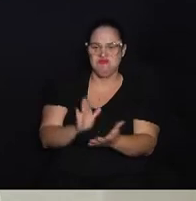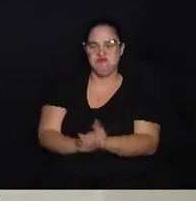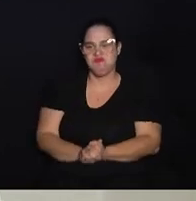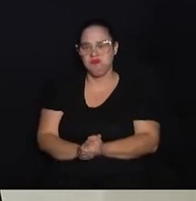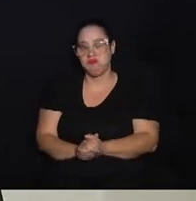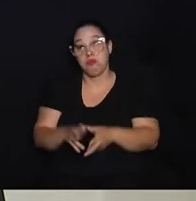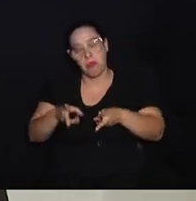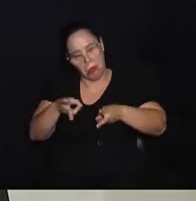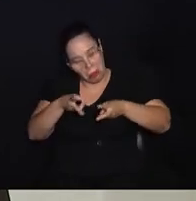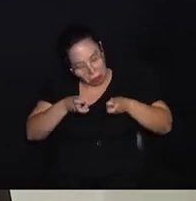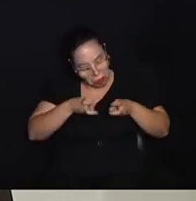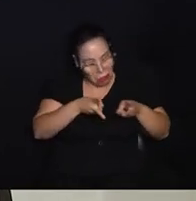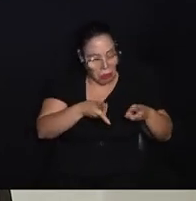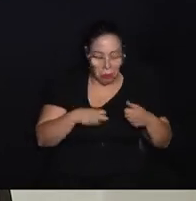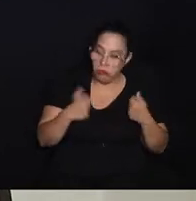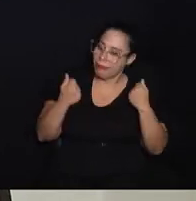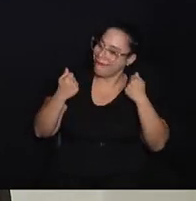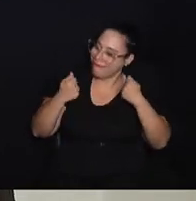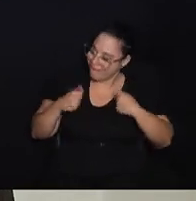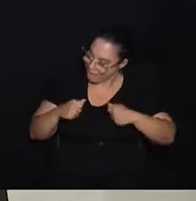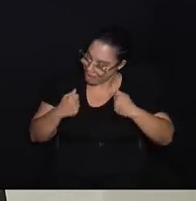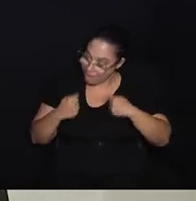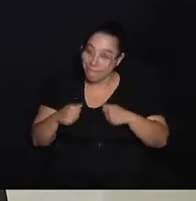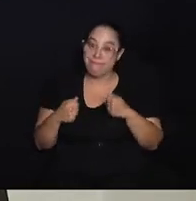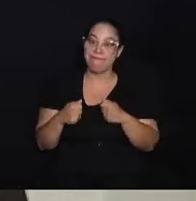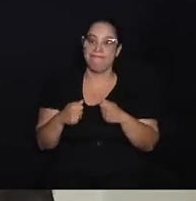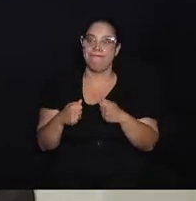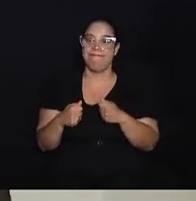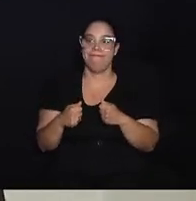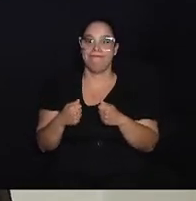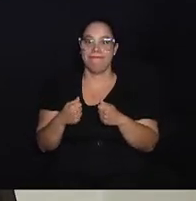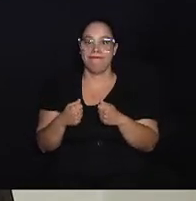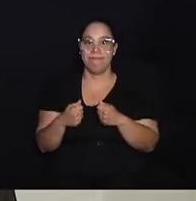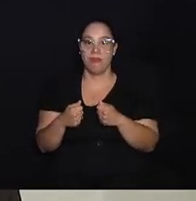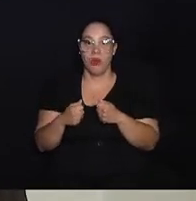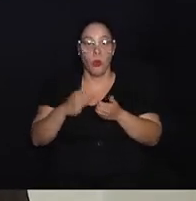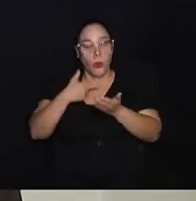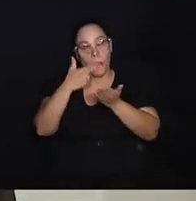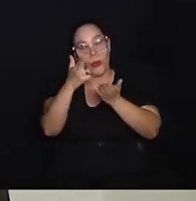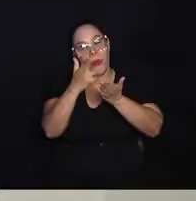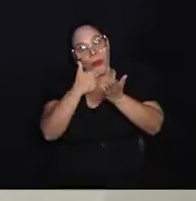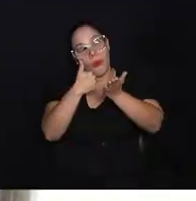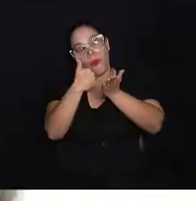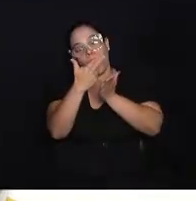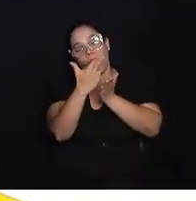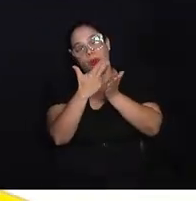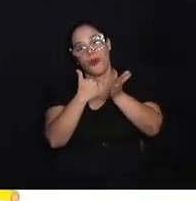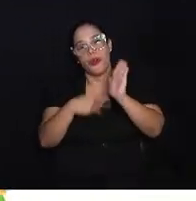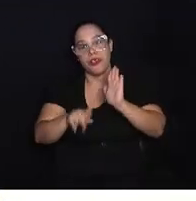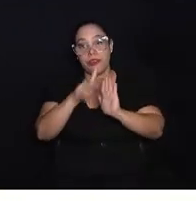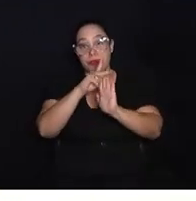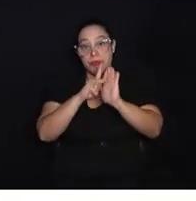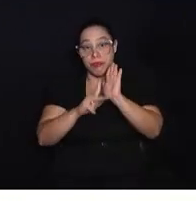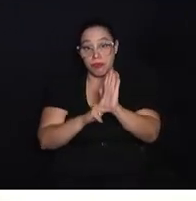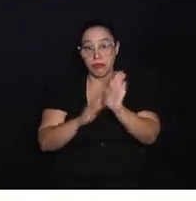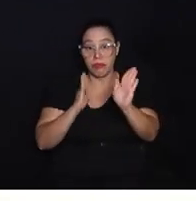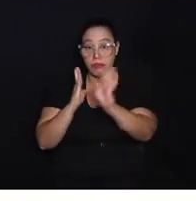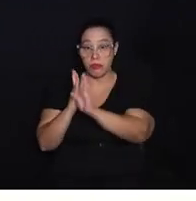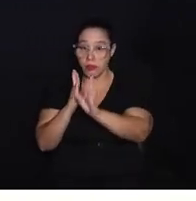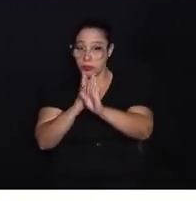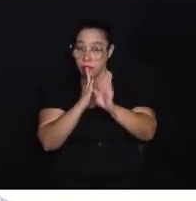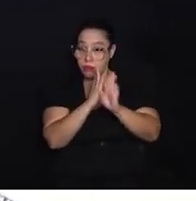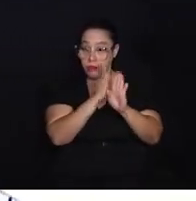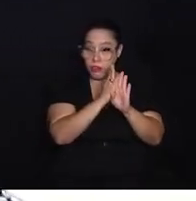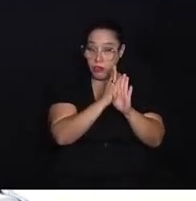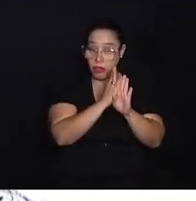percebeu a necessidade e desenhamos esse projeto. Os encontros ocorrem